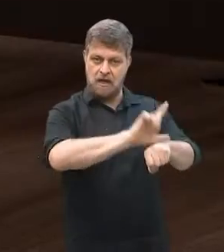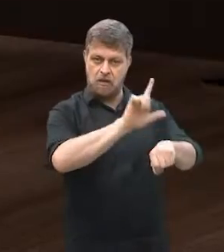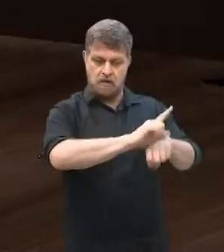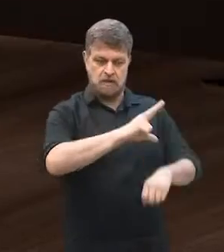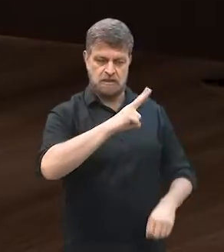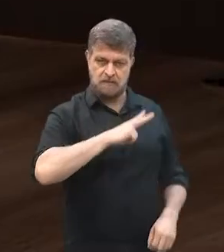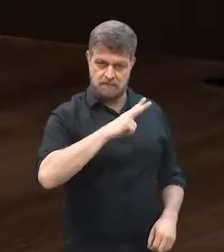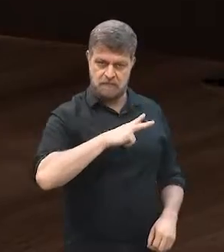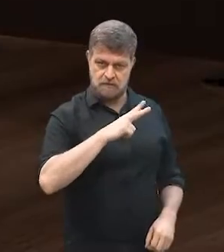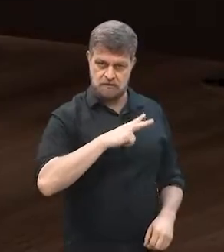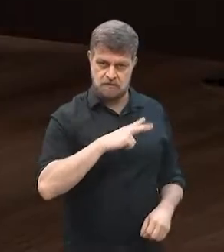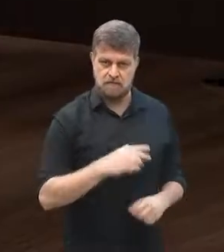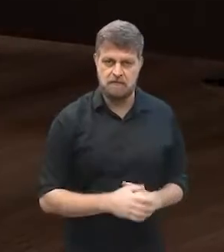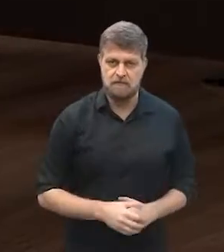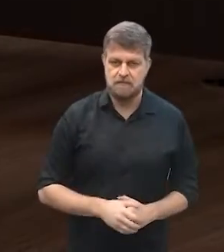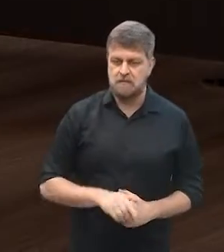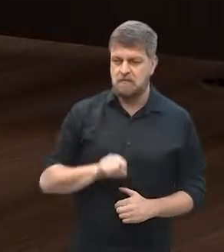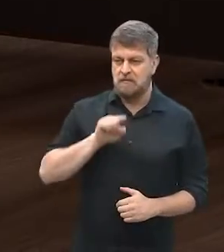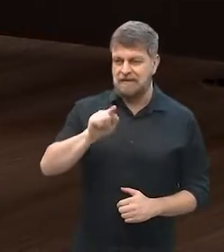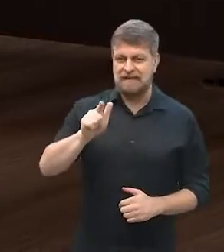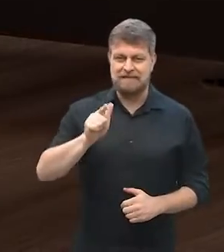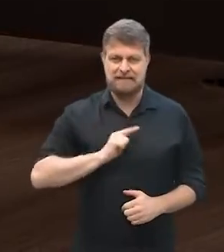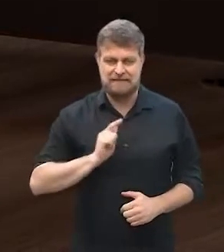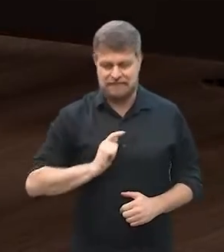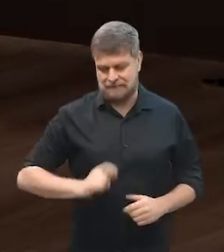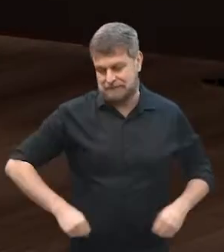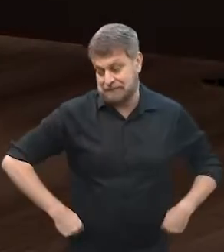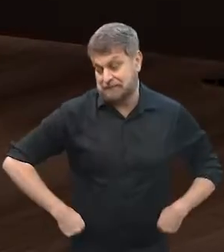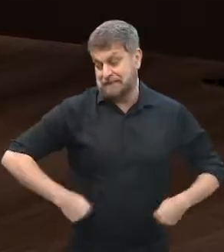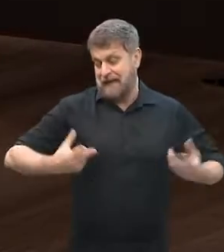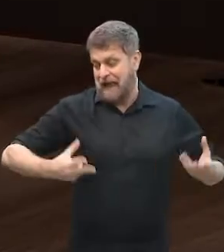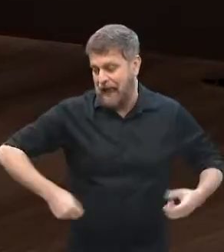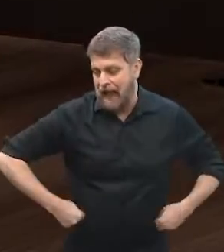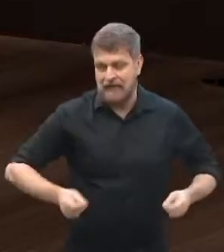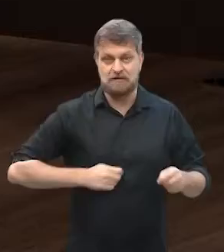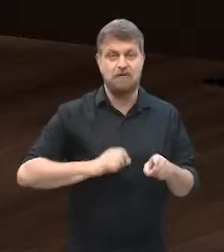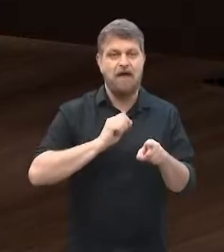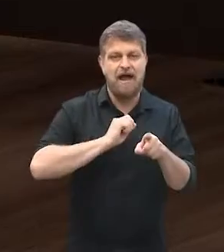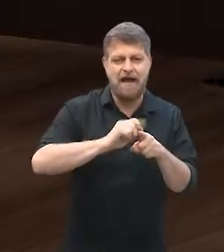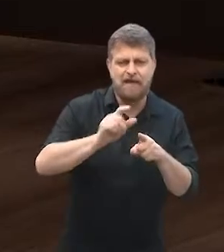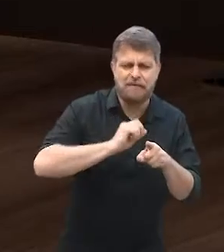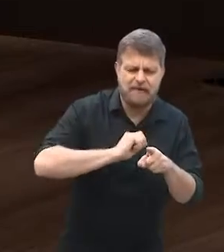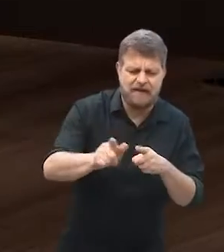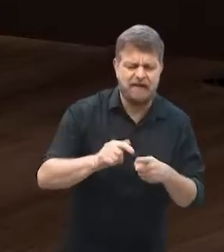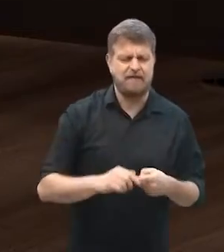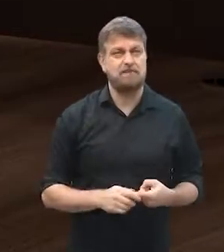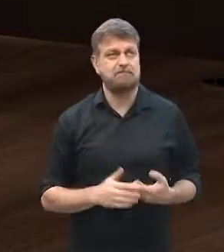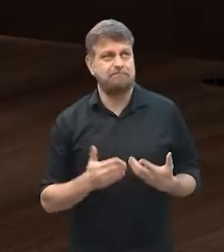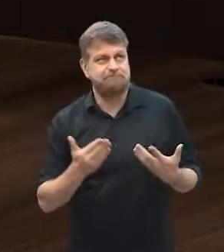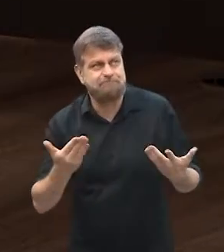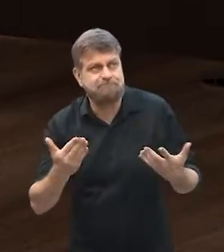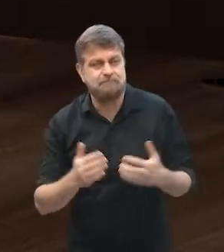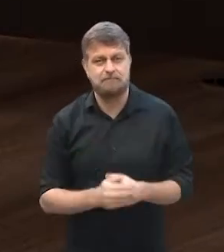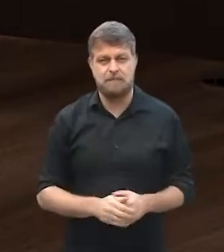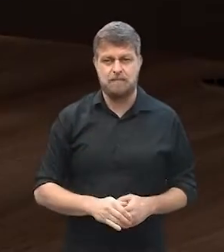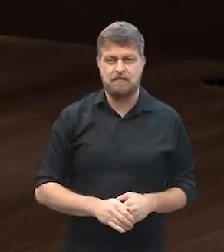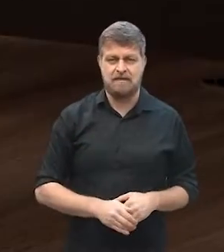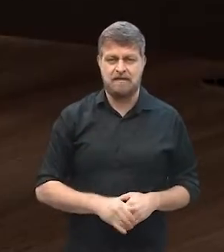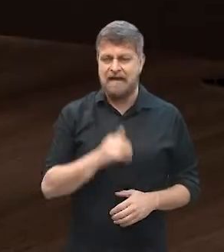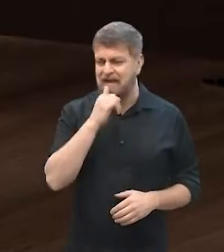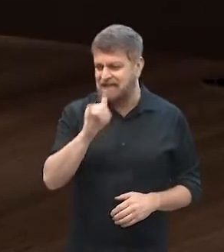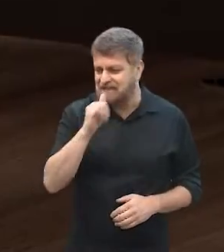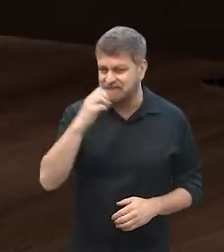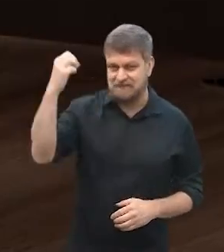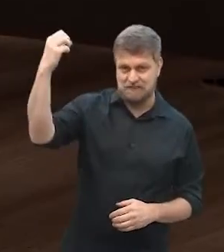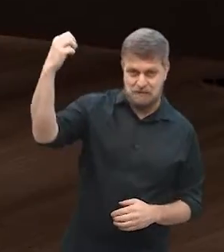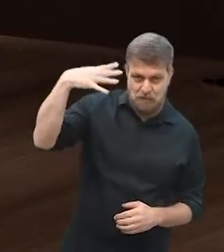ter um espaço, e aí você ia ter outras contas, né? Com aluguel, aí, digamos que energia